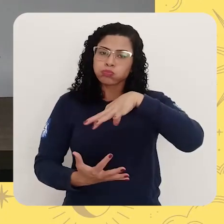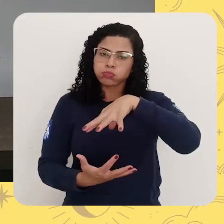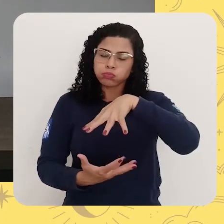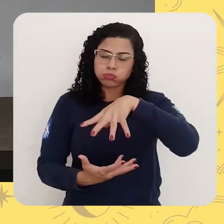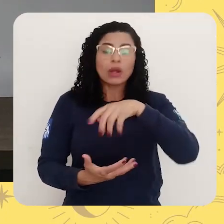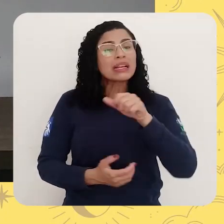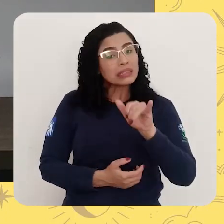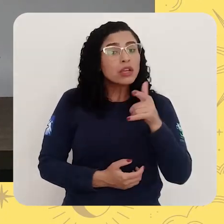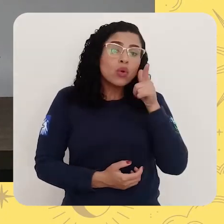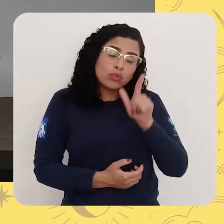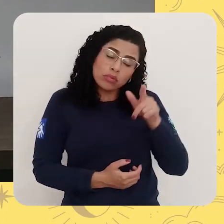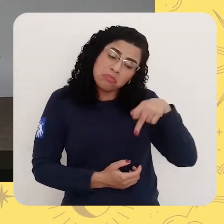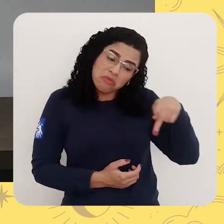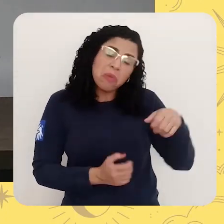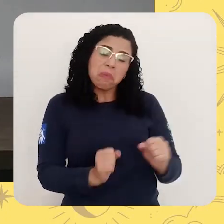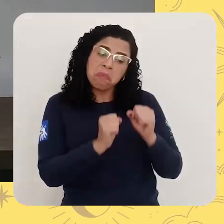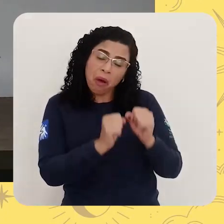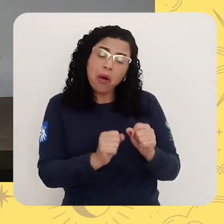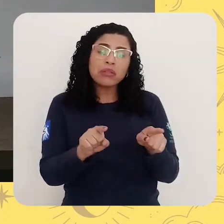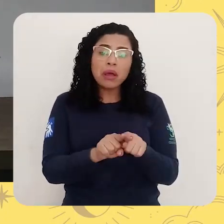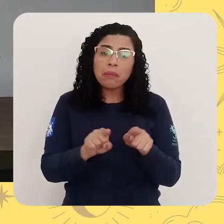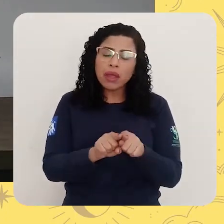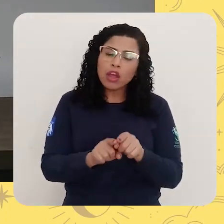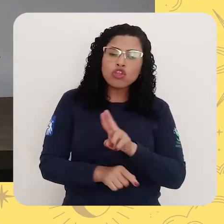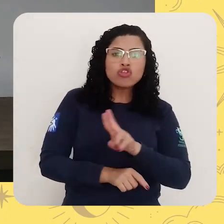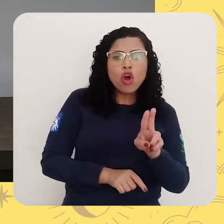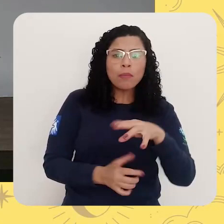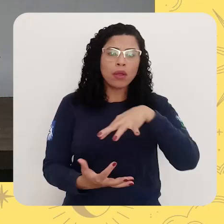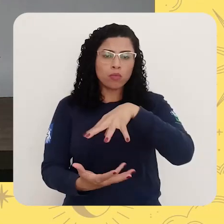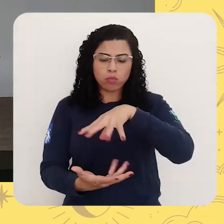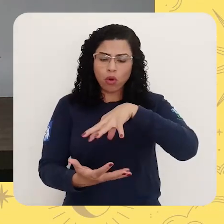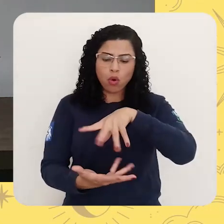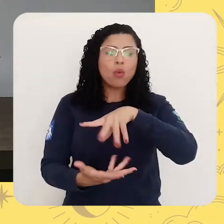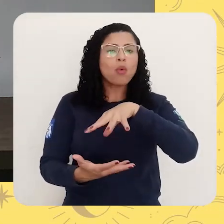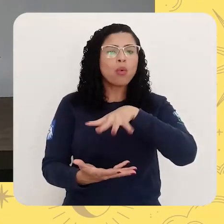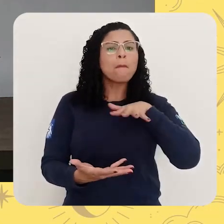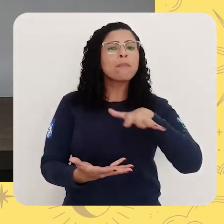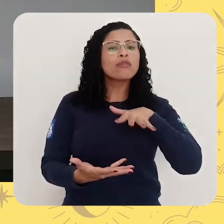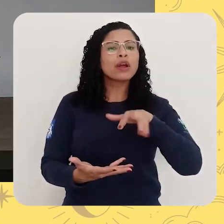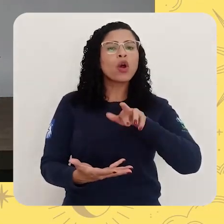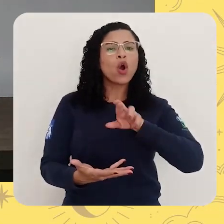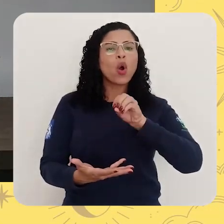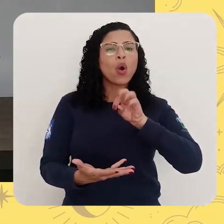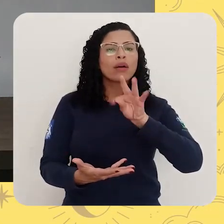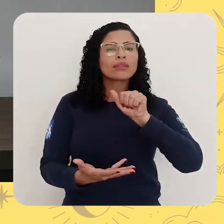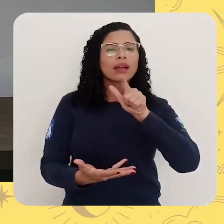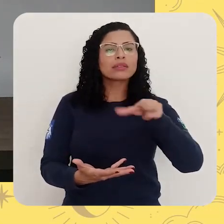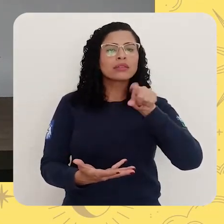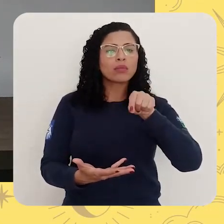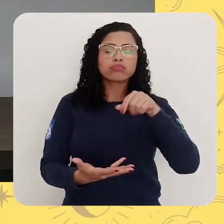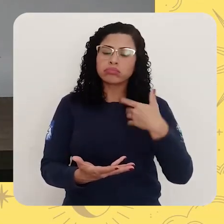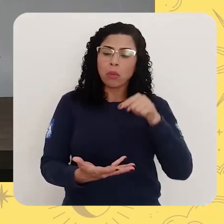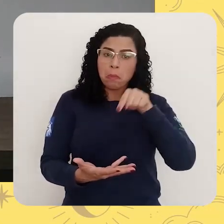Se acharem pertinentes, professores e professoras, vocês podem dizer o nome do movimento. Que é o movimento de rotação. E